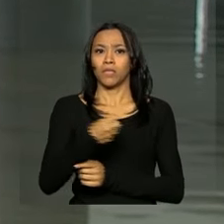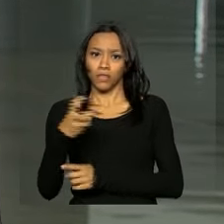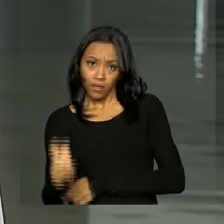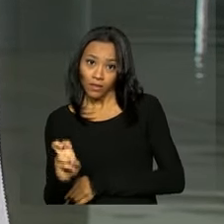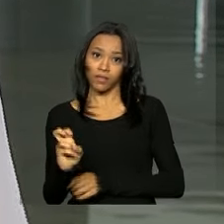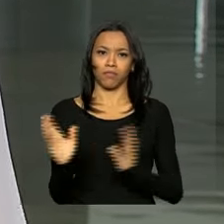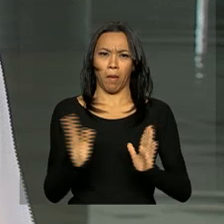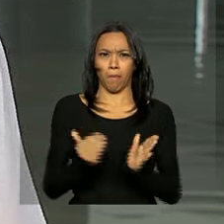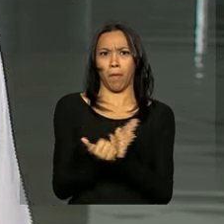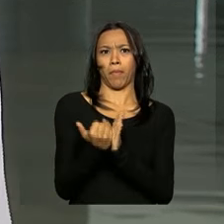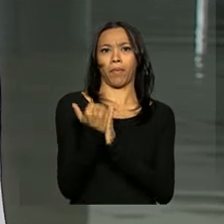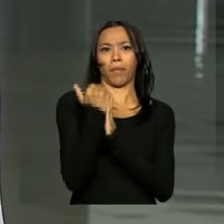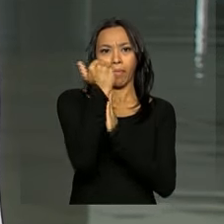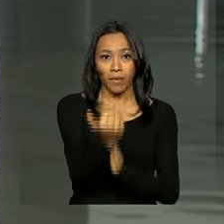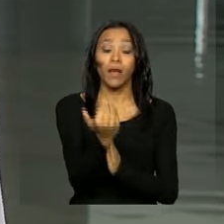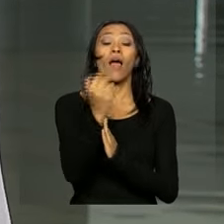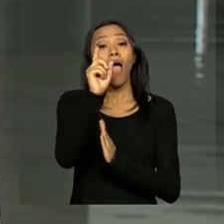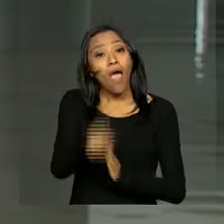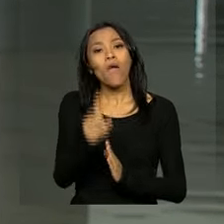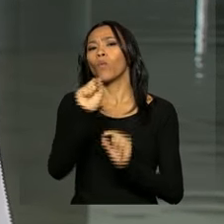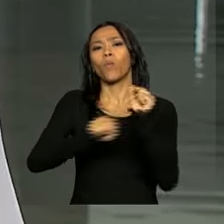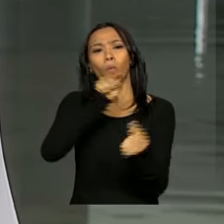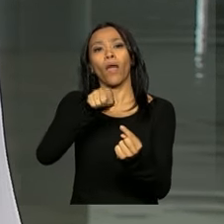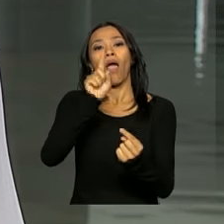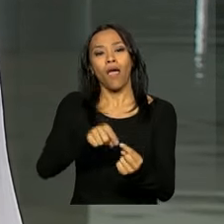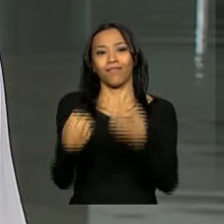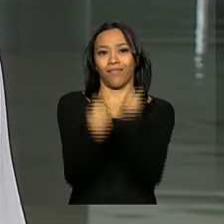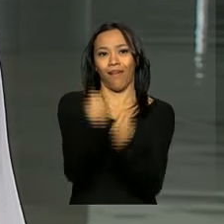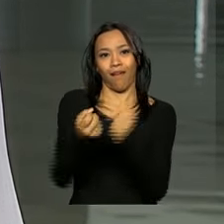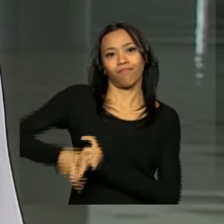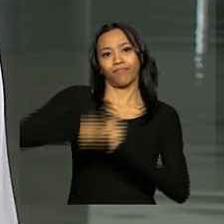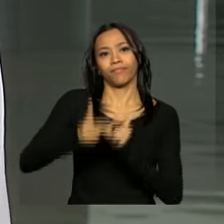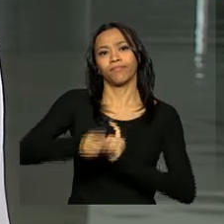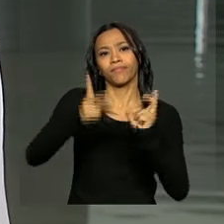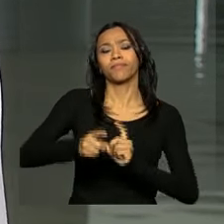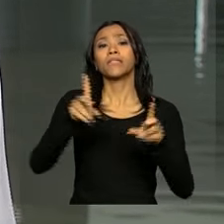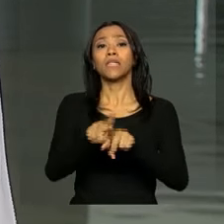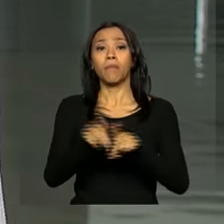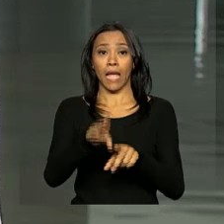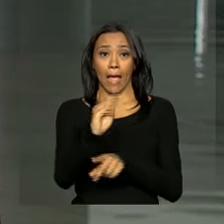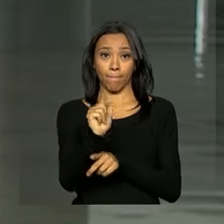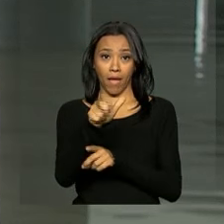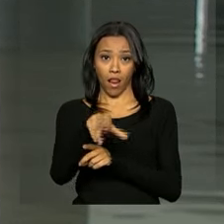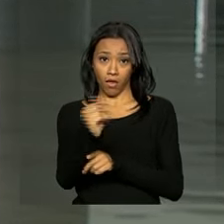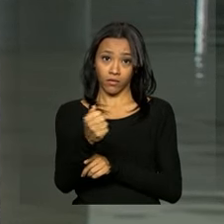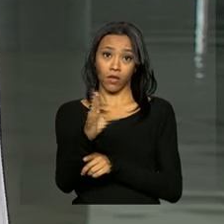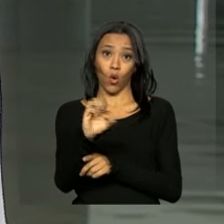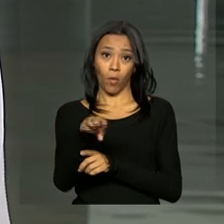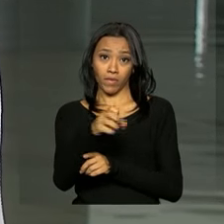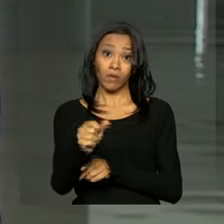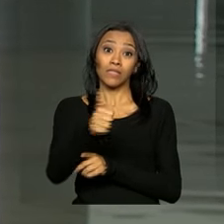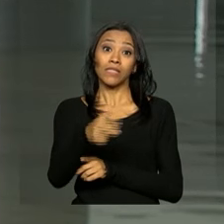pauta de exportações daqui para lá são os automóveis. E também na balança comercial, o crescimento foi de 150%